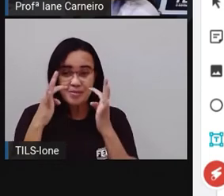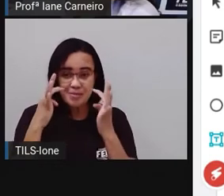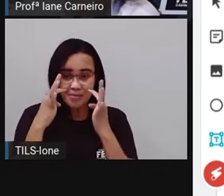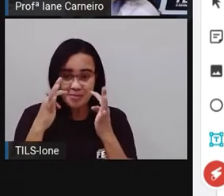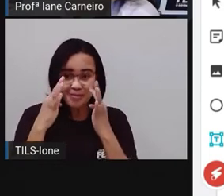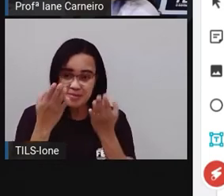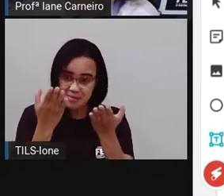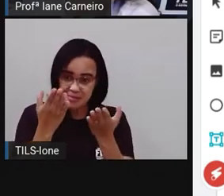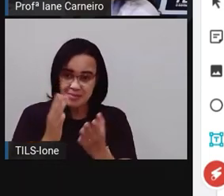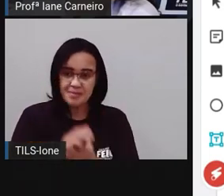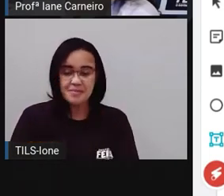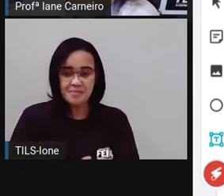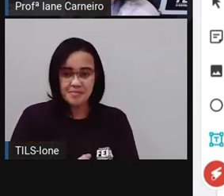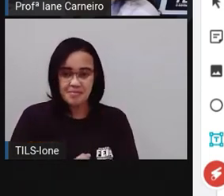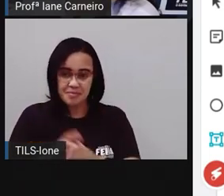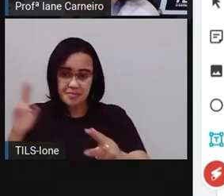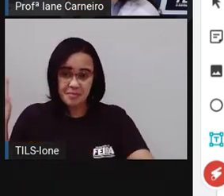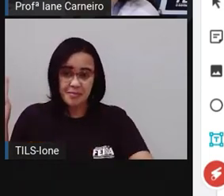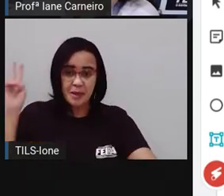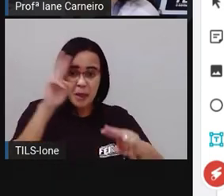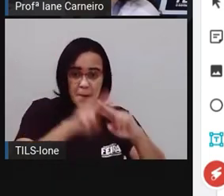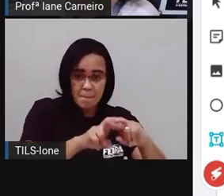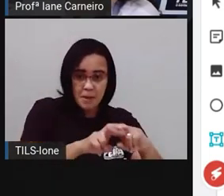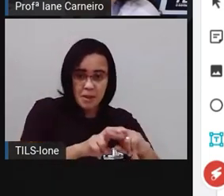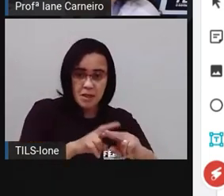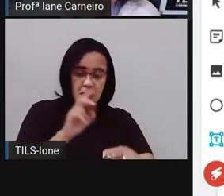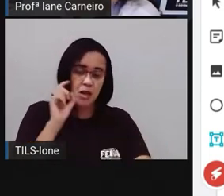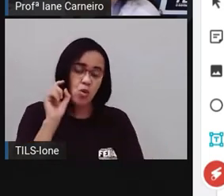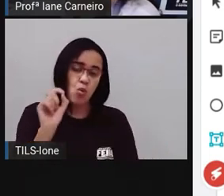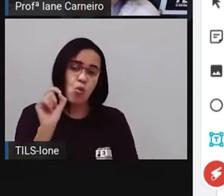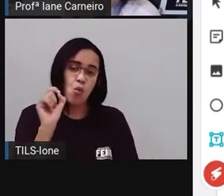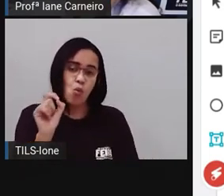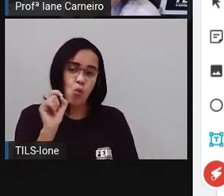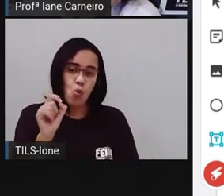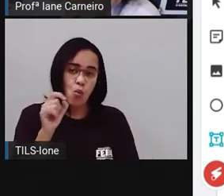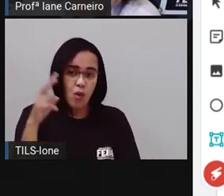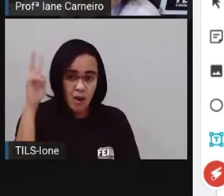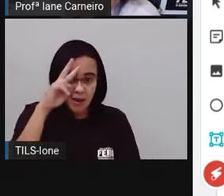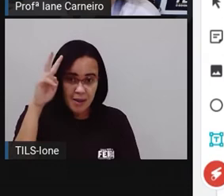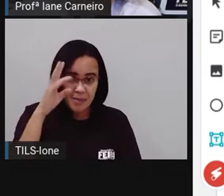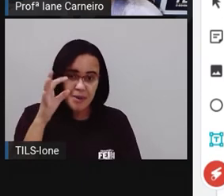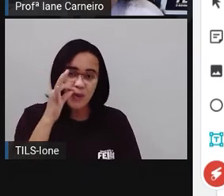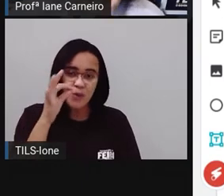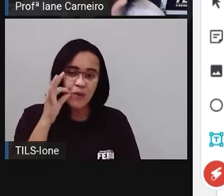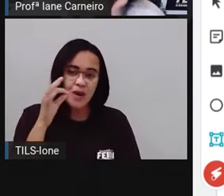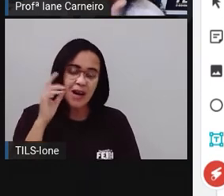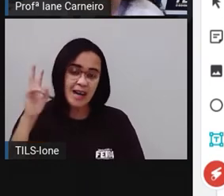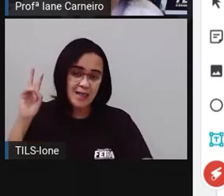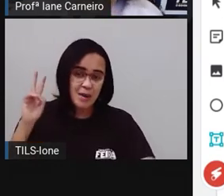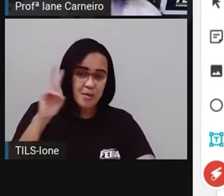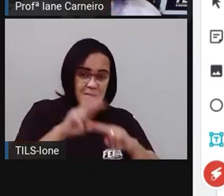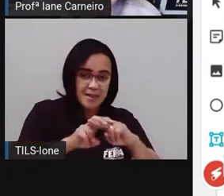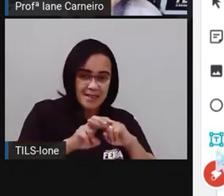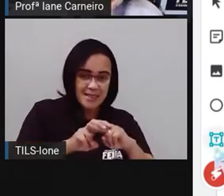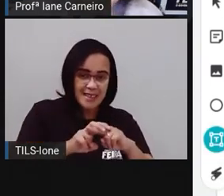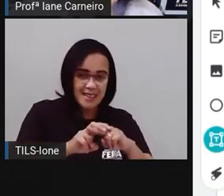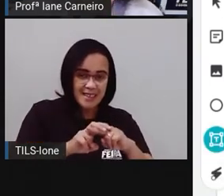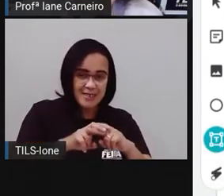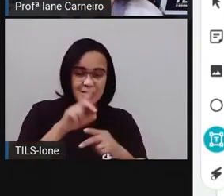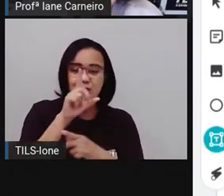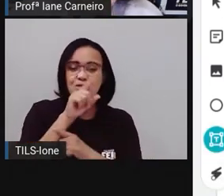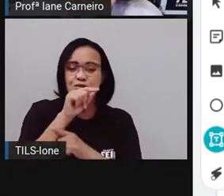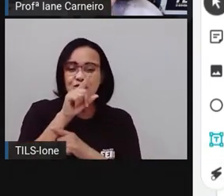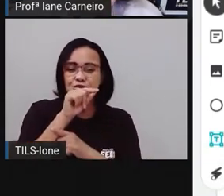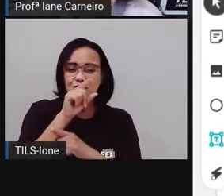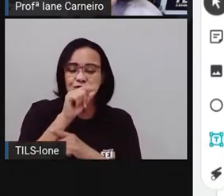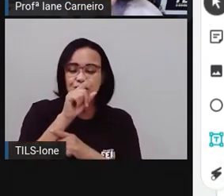Que prendeu o... Quem foi que o gato prendeu? O corvo. Escreve aí a